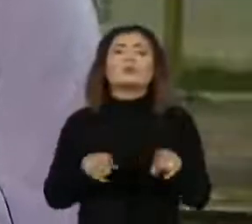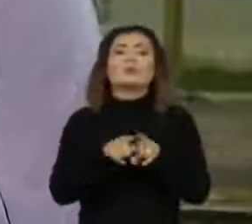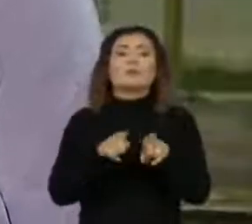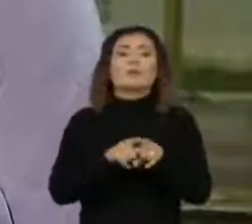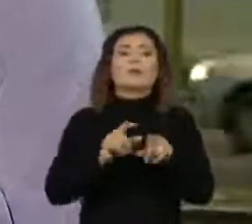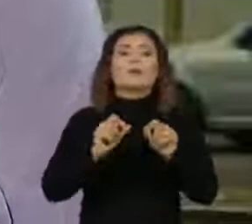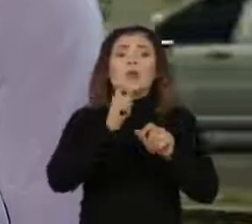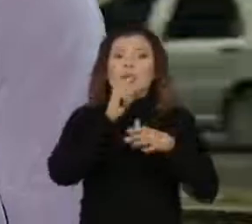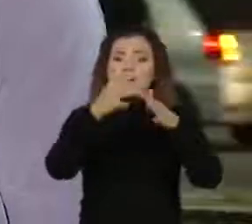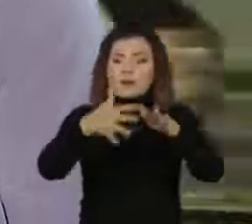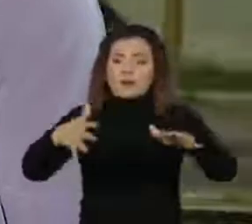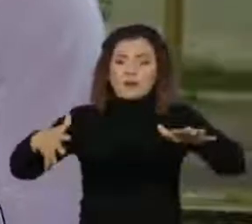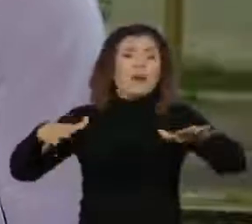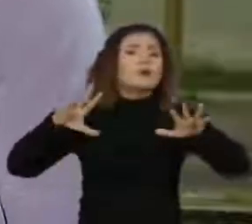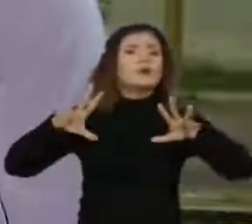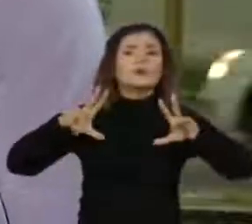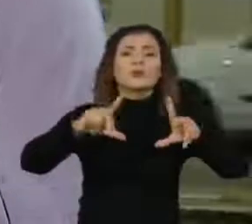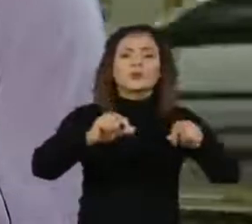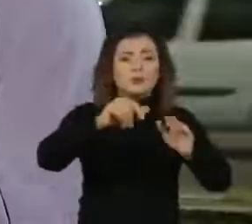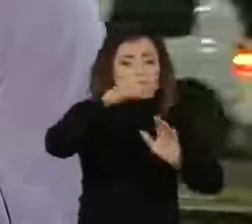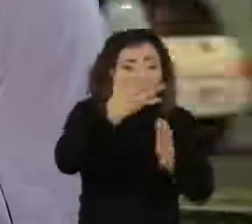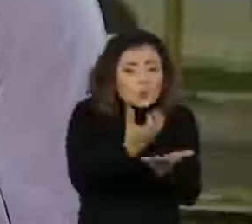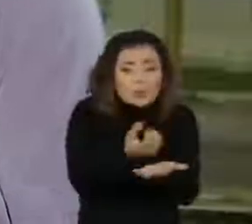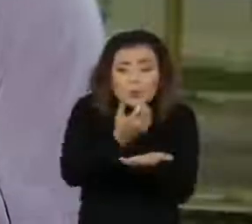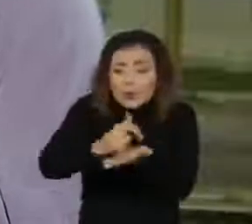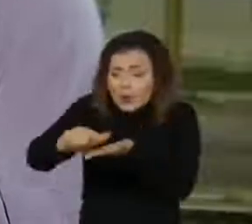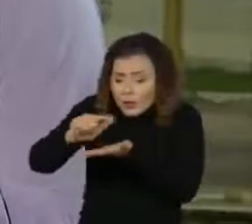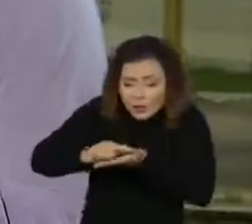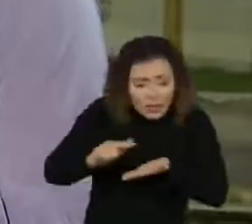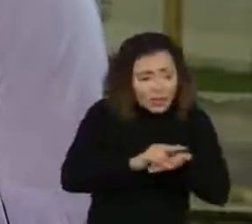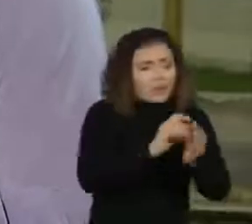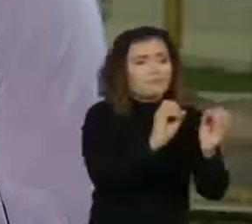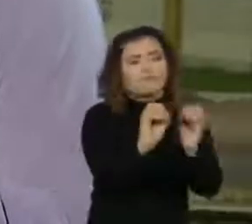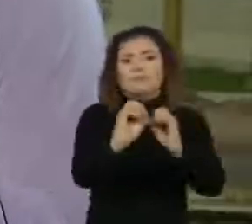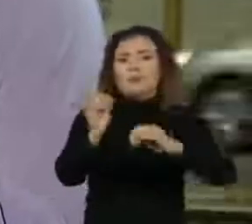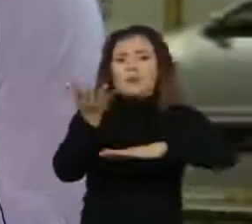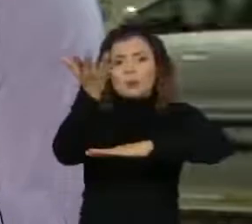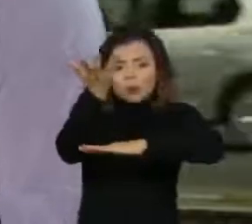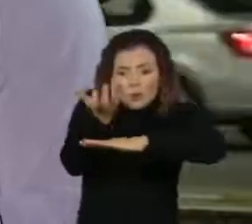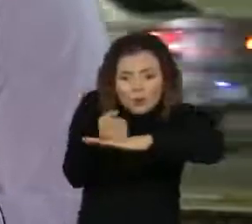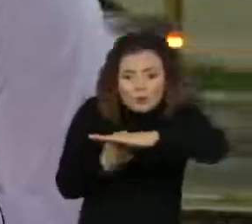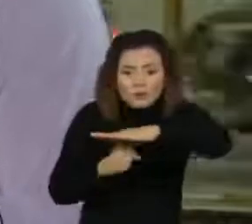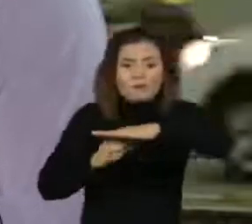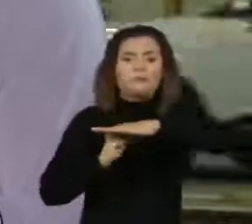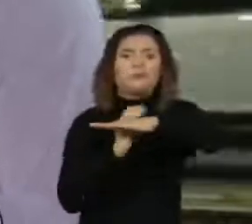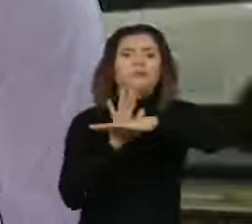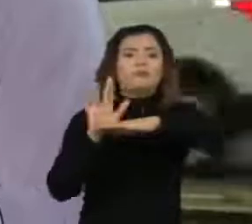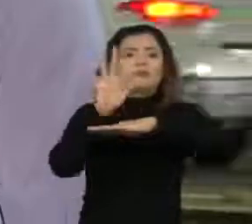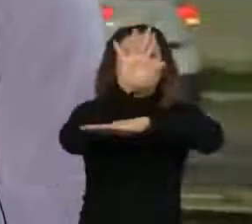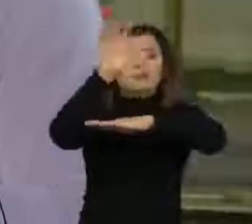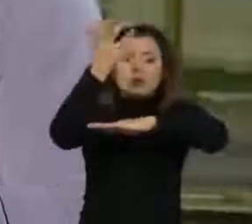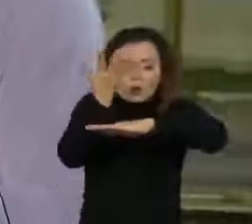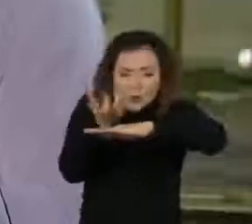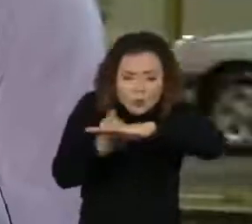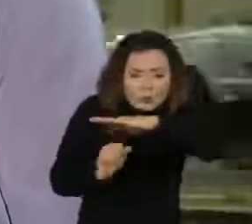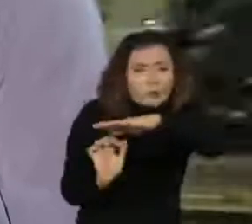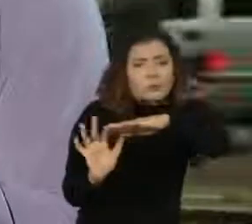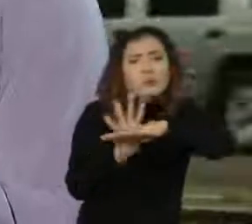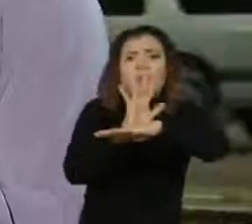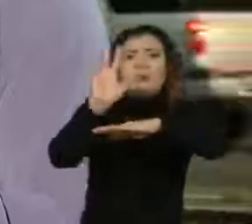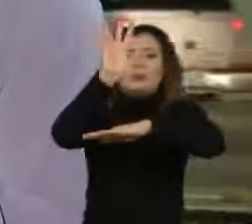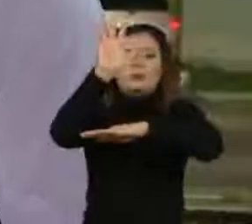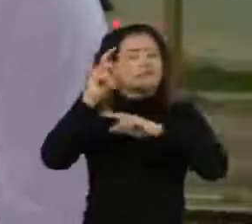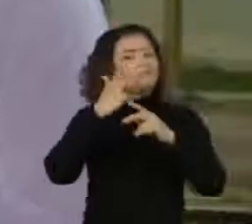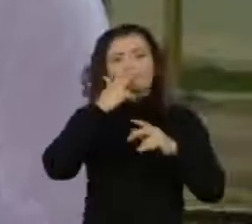e oceanos do mundo, que não dão conta. Outra boa parte permanece na atmosfera por milhares de anos, retendo calor que